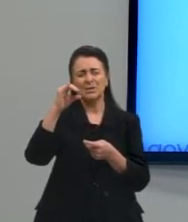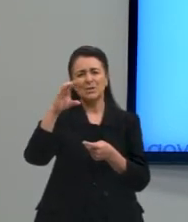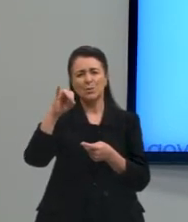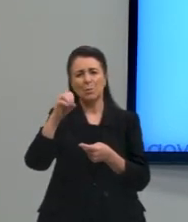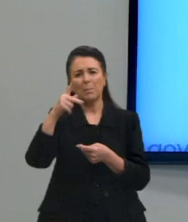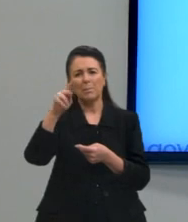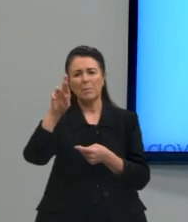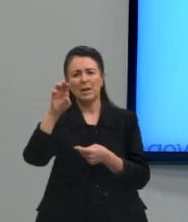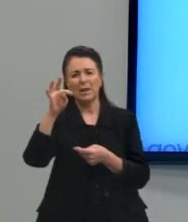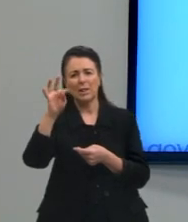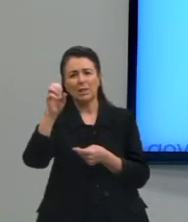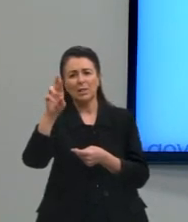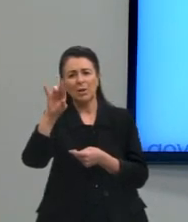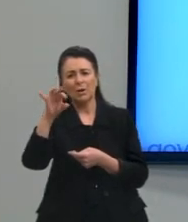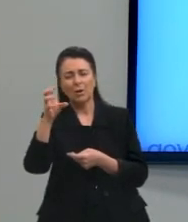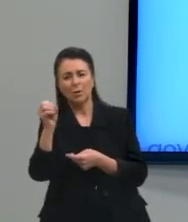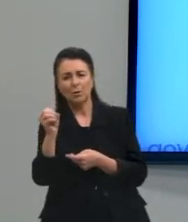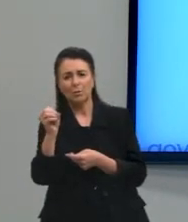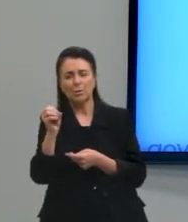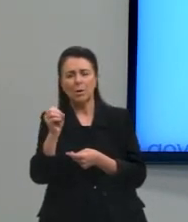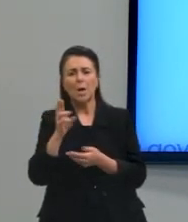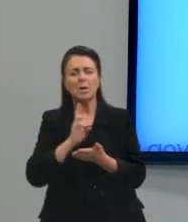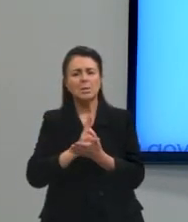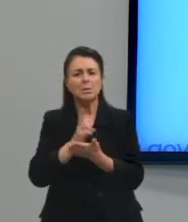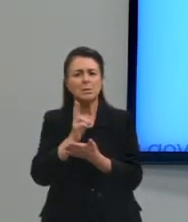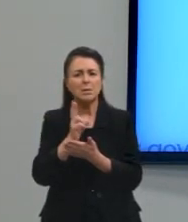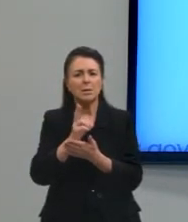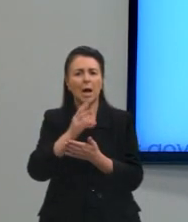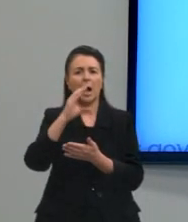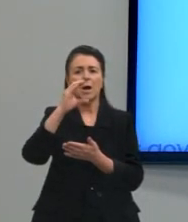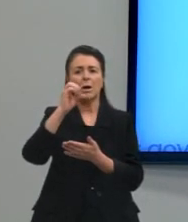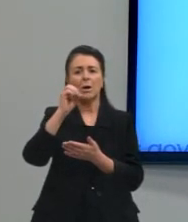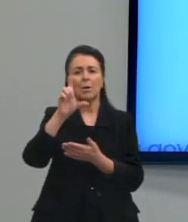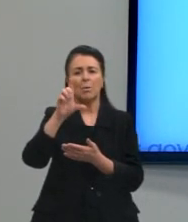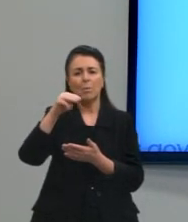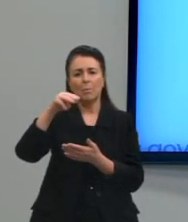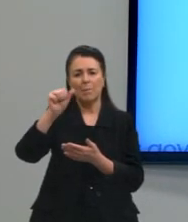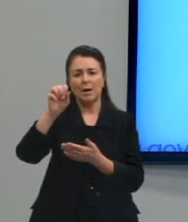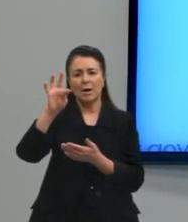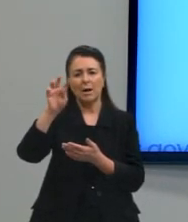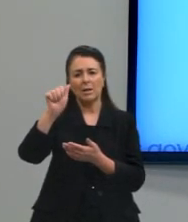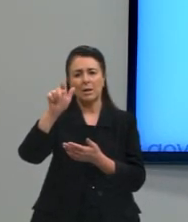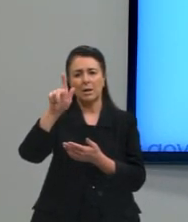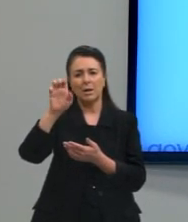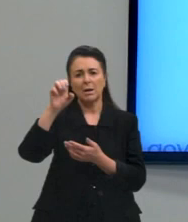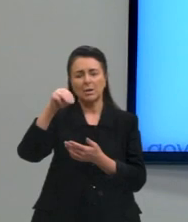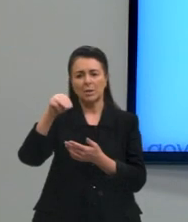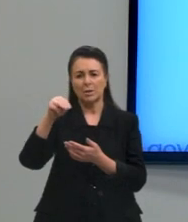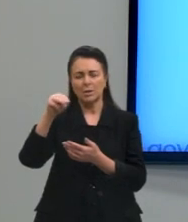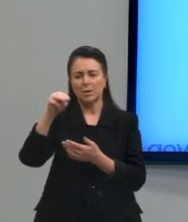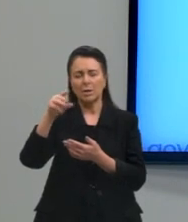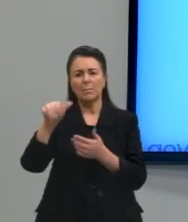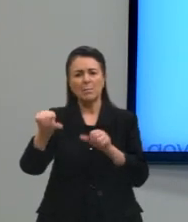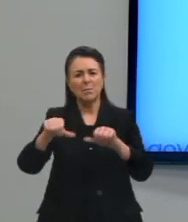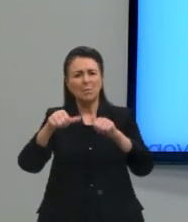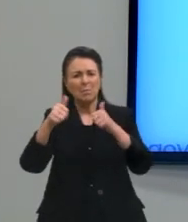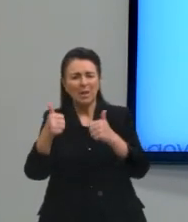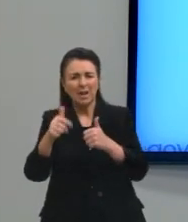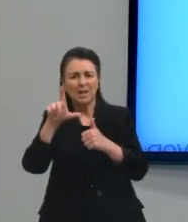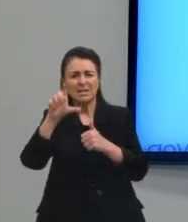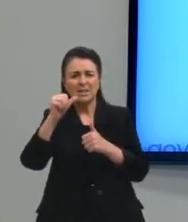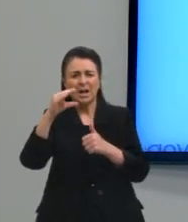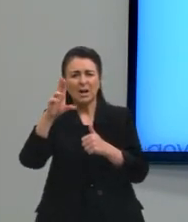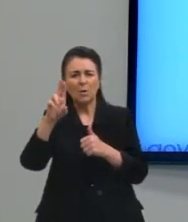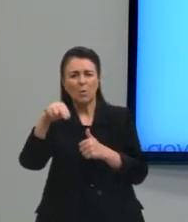-se a colmatagem e superação das lacunas, omissões e imperfeições